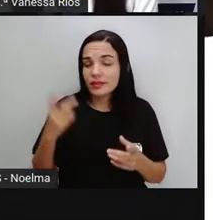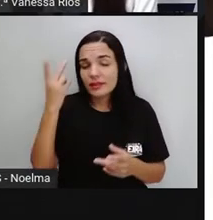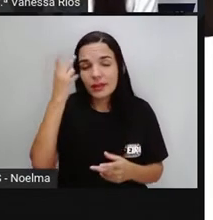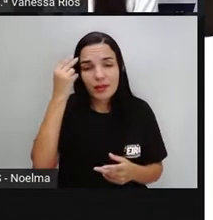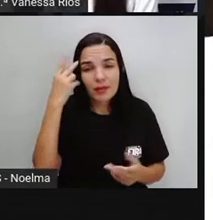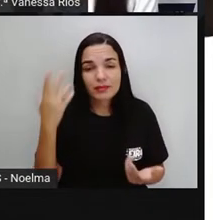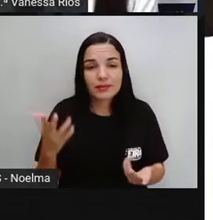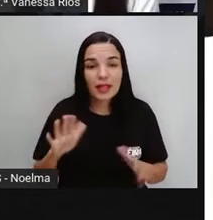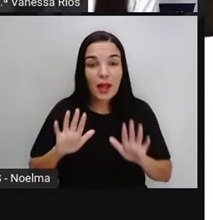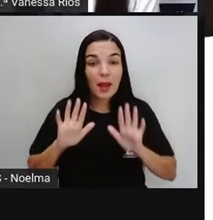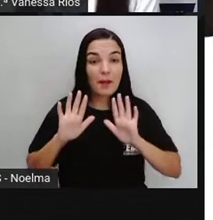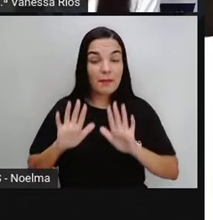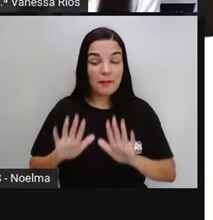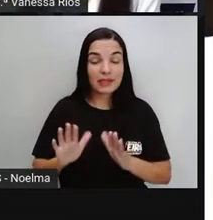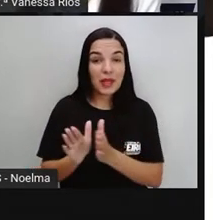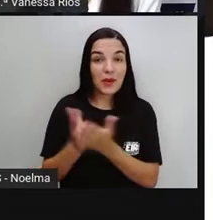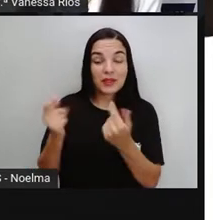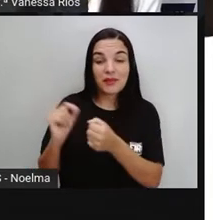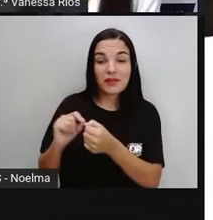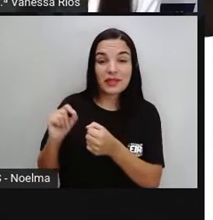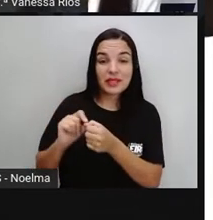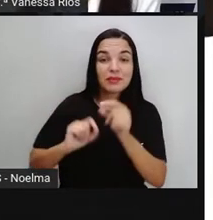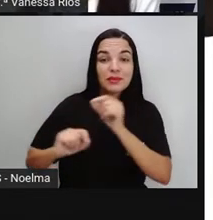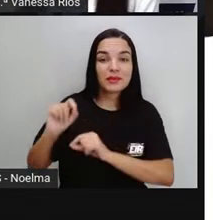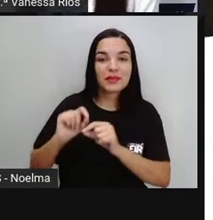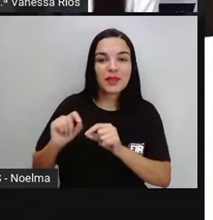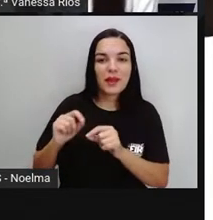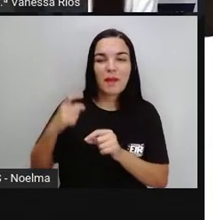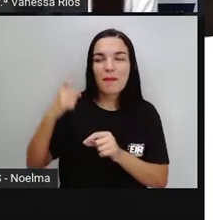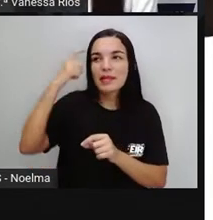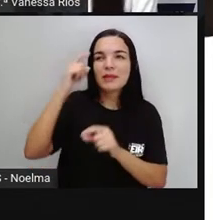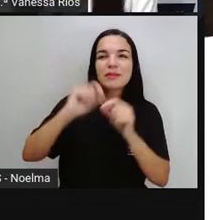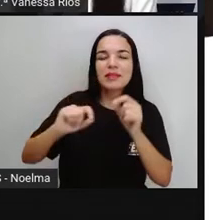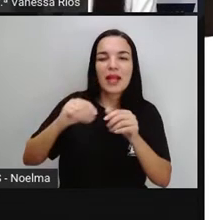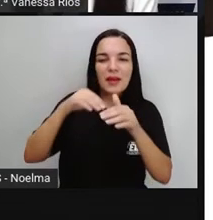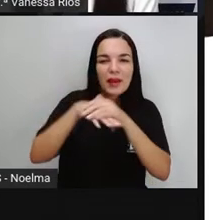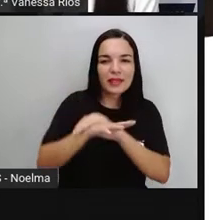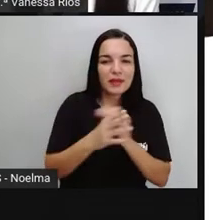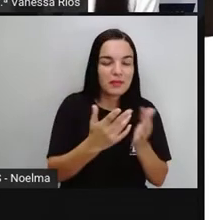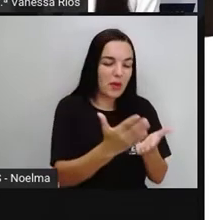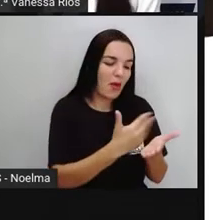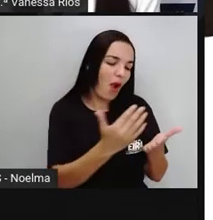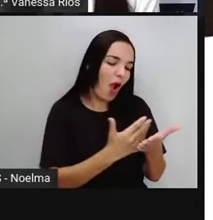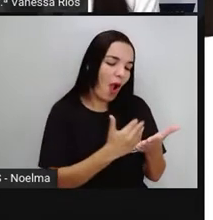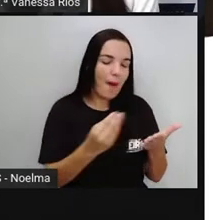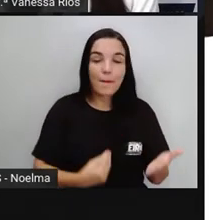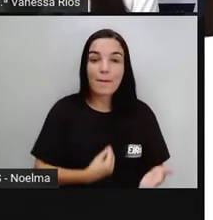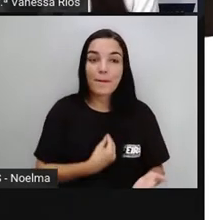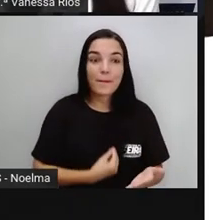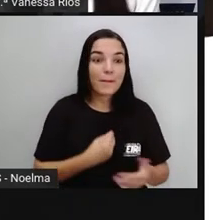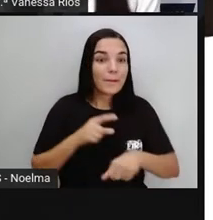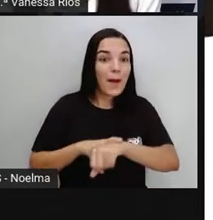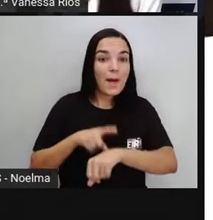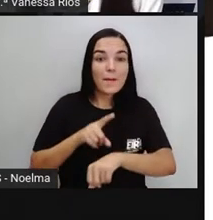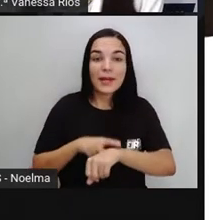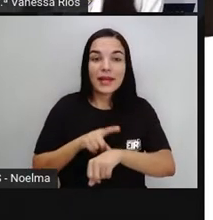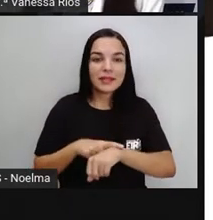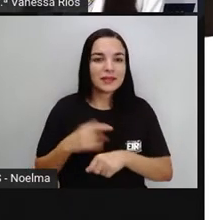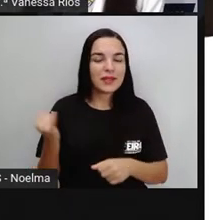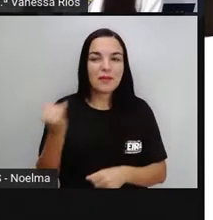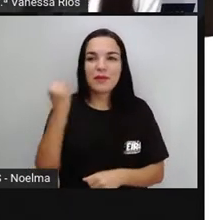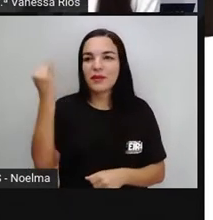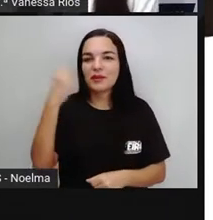que montamos aí uma coleção dos momentos mais importantes da nossa vida. Então, gente consegue aí formar um